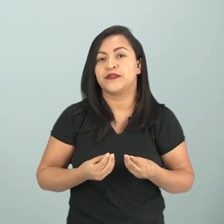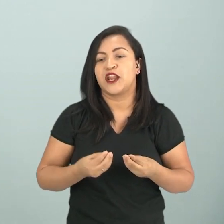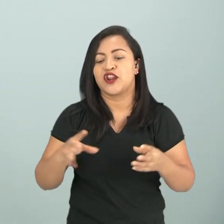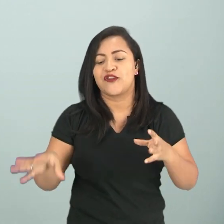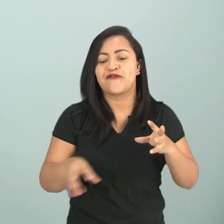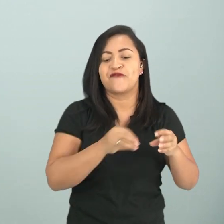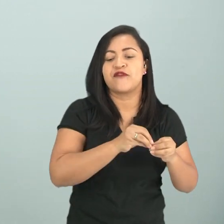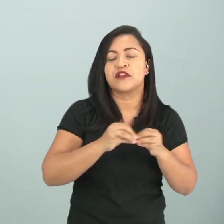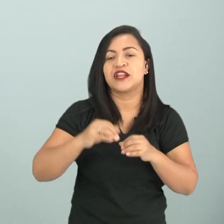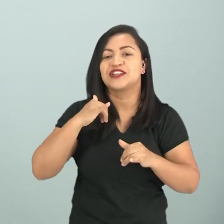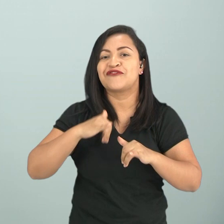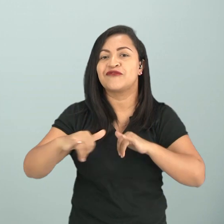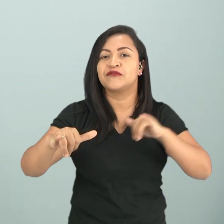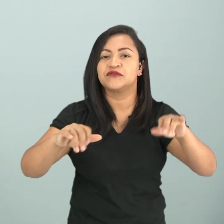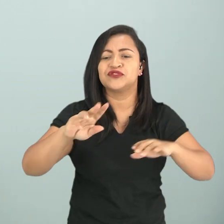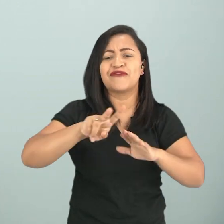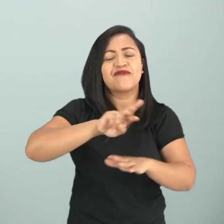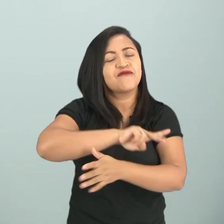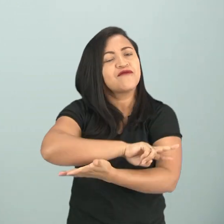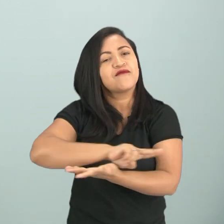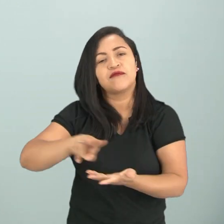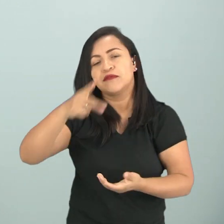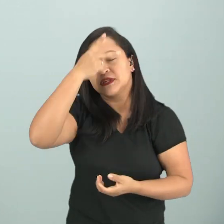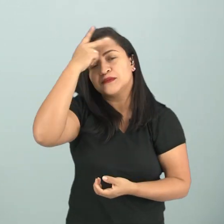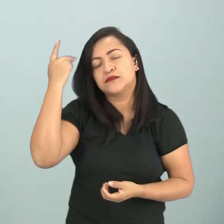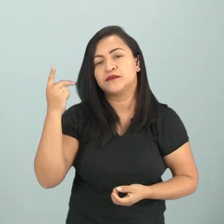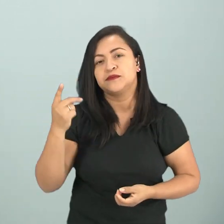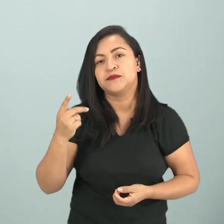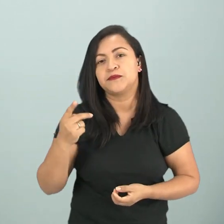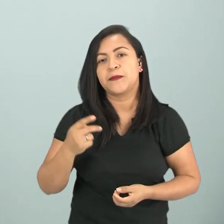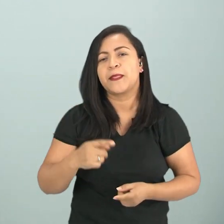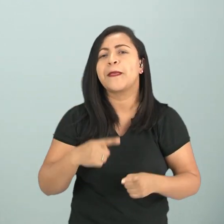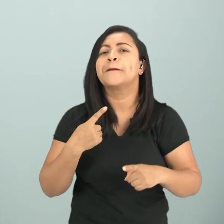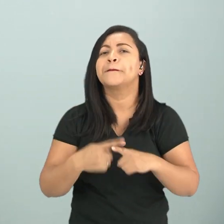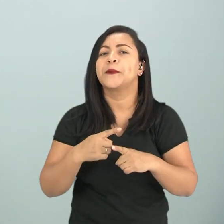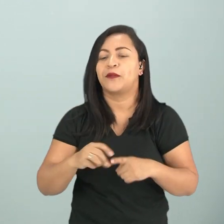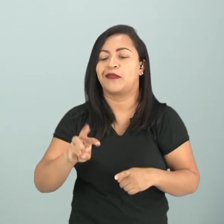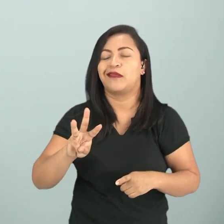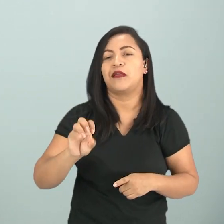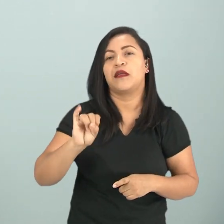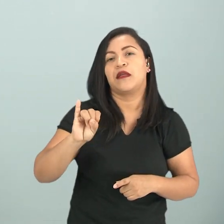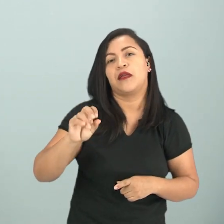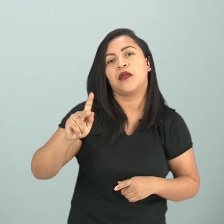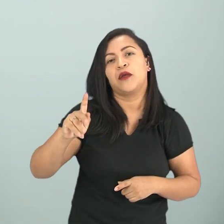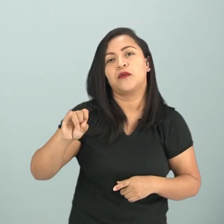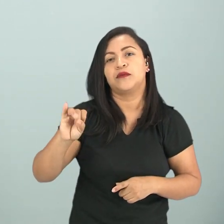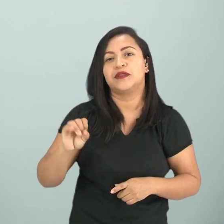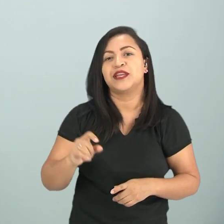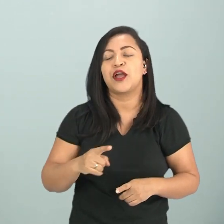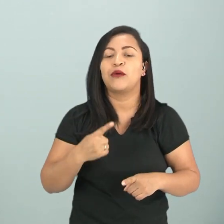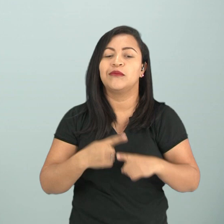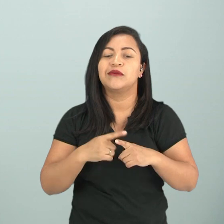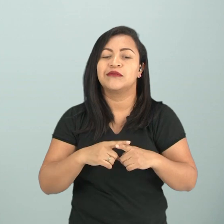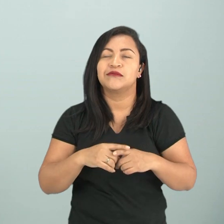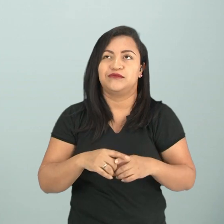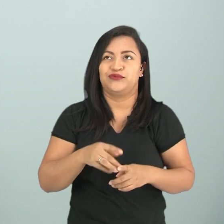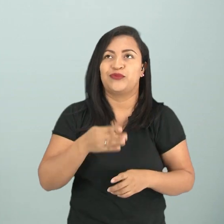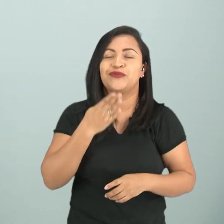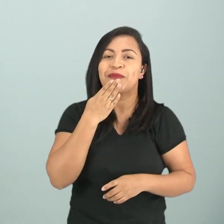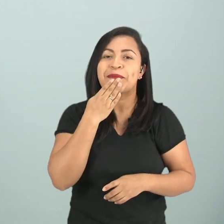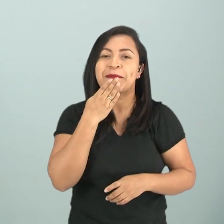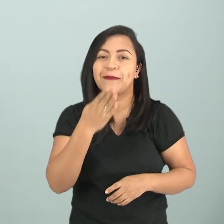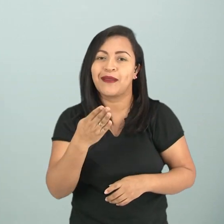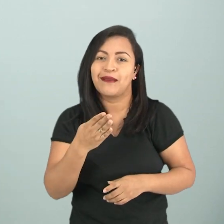informações de várias pessoas. E por que que eu coloquei a página da Wikipédia? Quando o professor geralmente pede uma pesquisa,